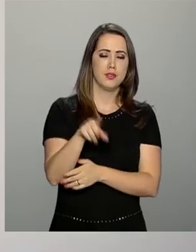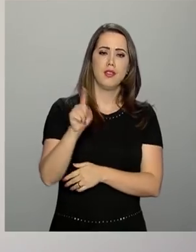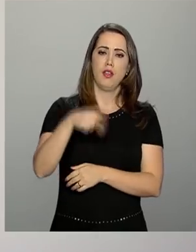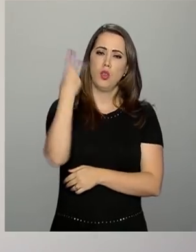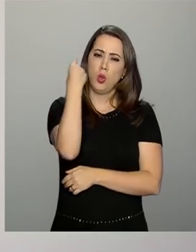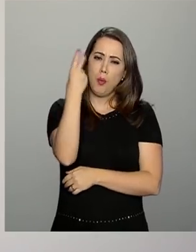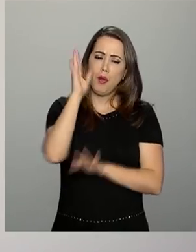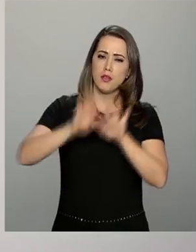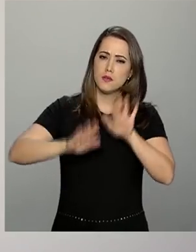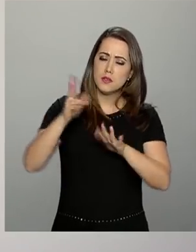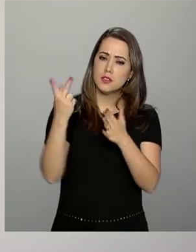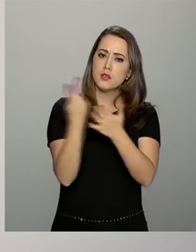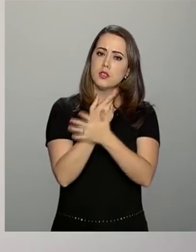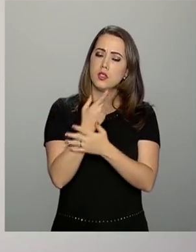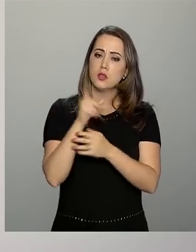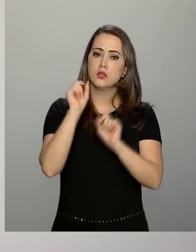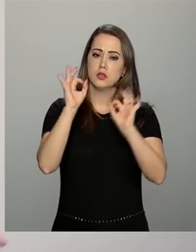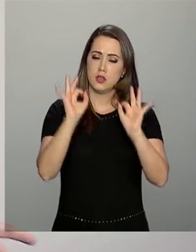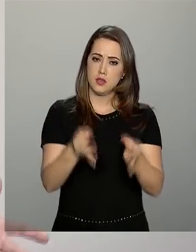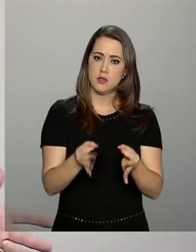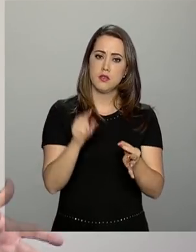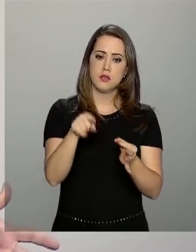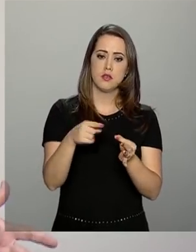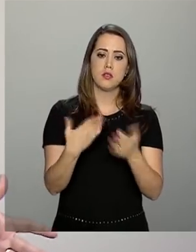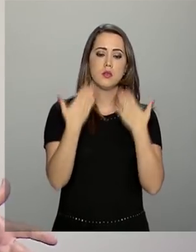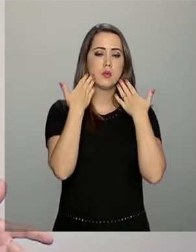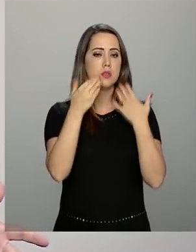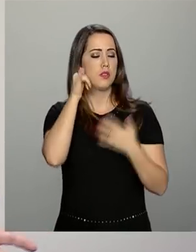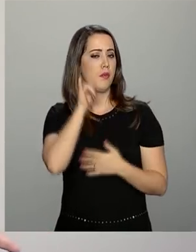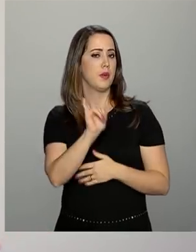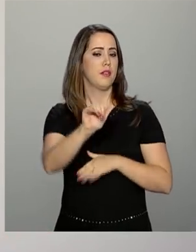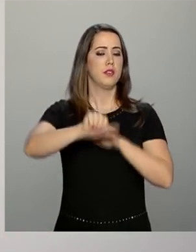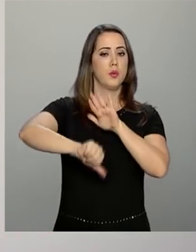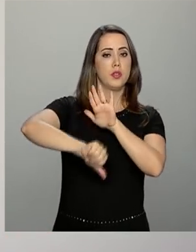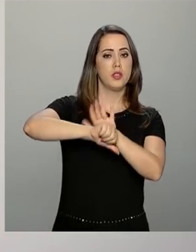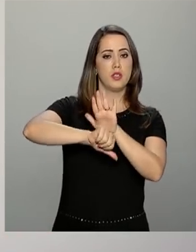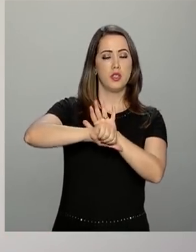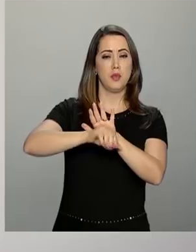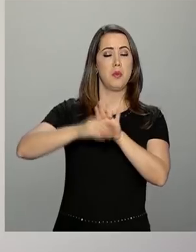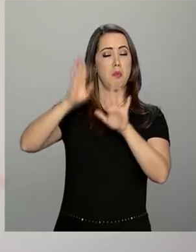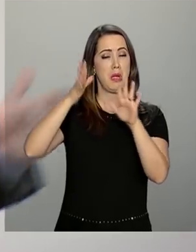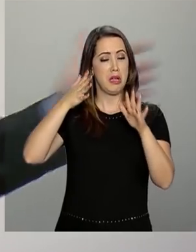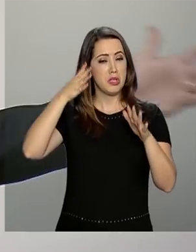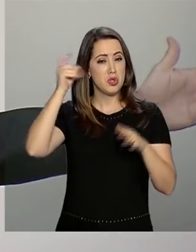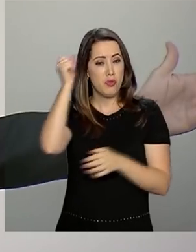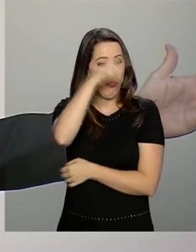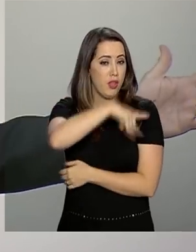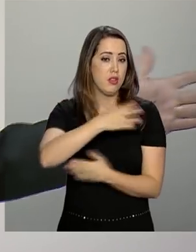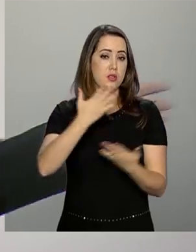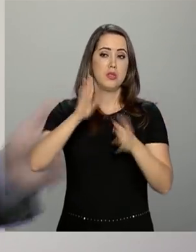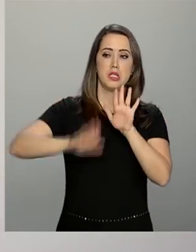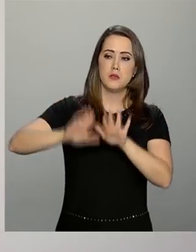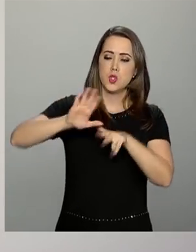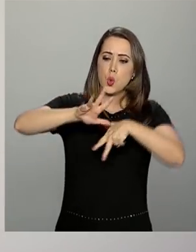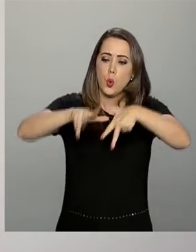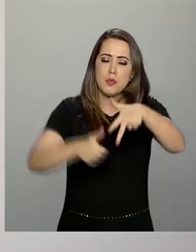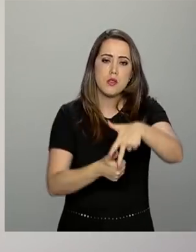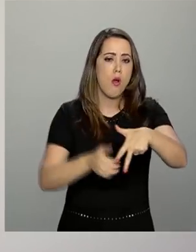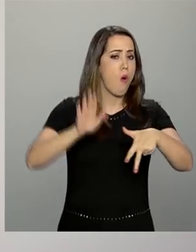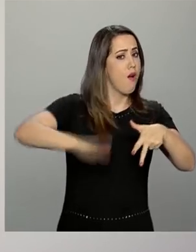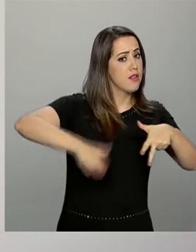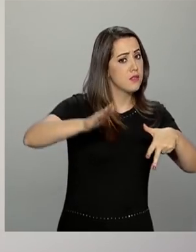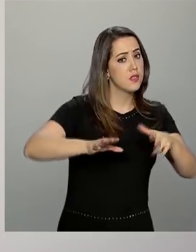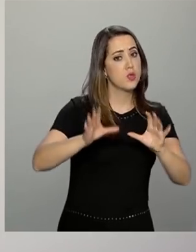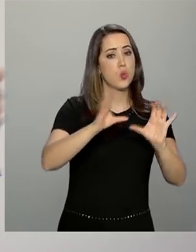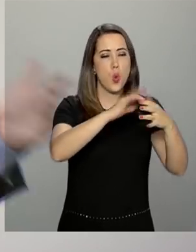normalmente o que funciona em matéria de repressão da criminalidade mais complexa, seja o crime de corrupção, seja